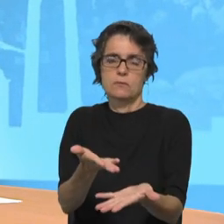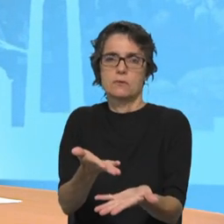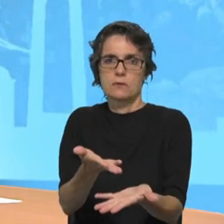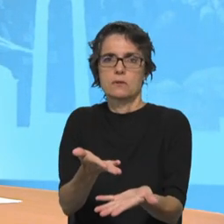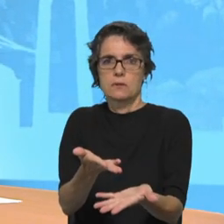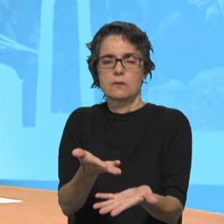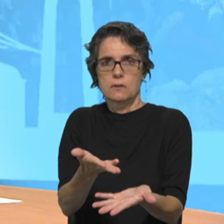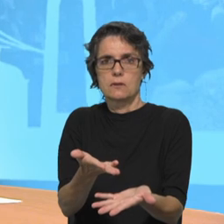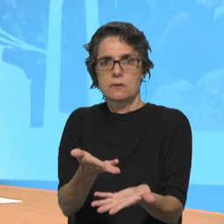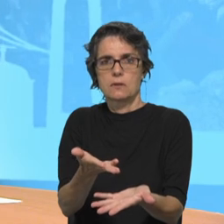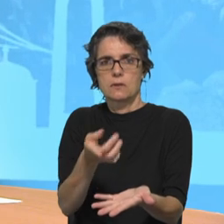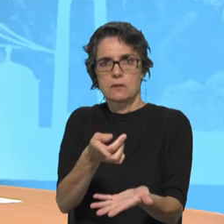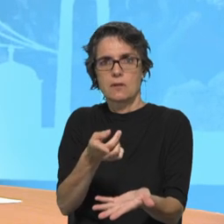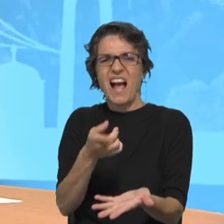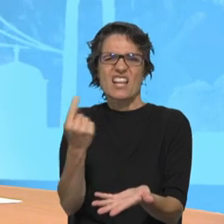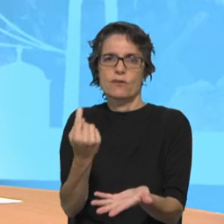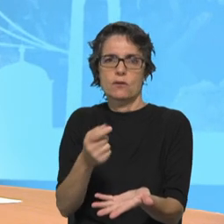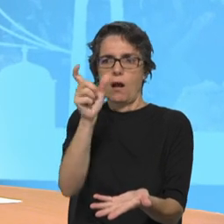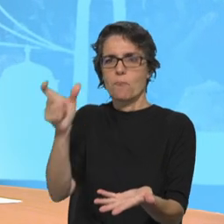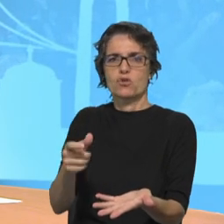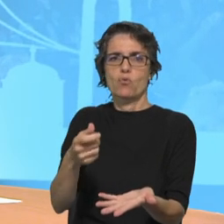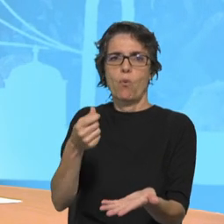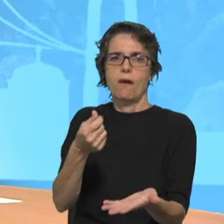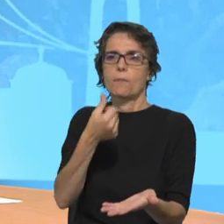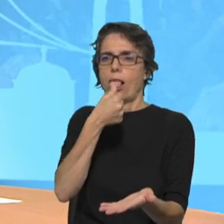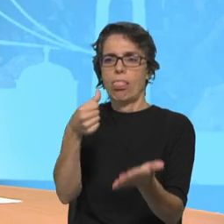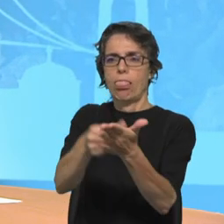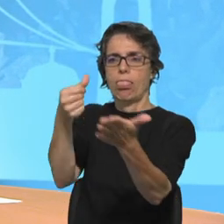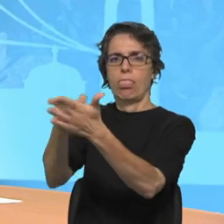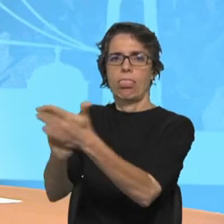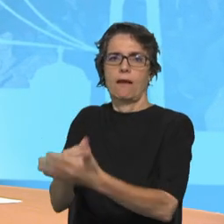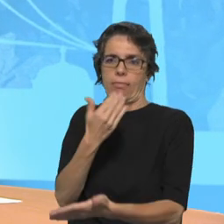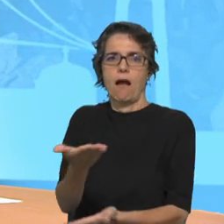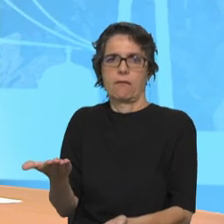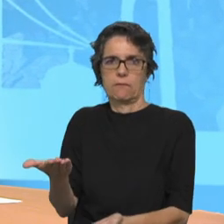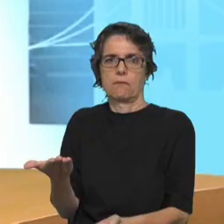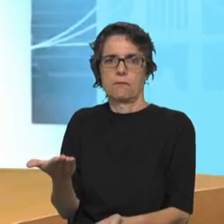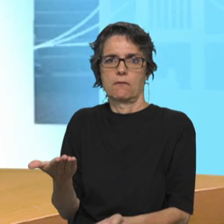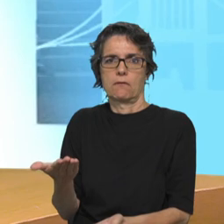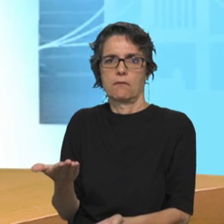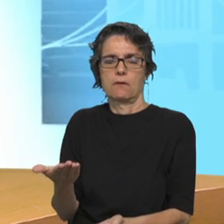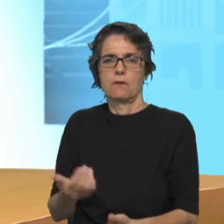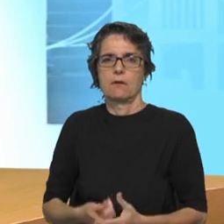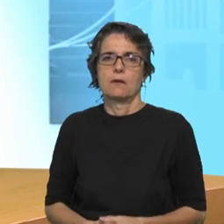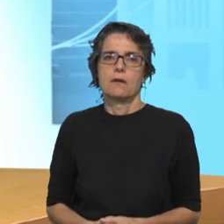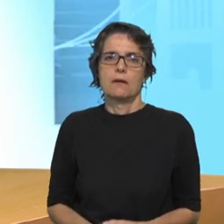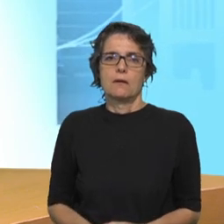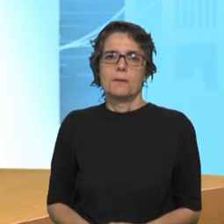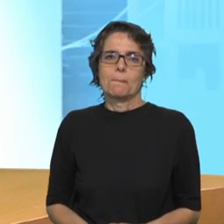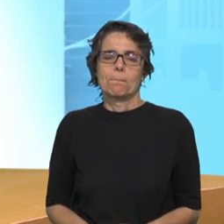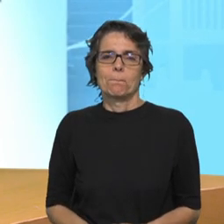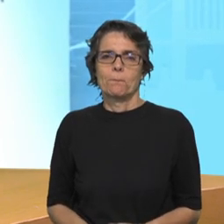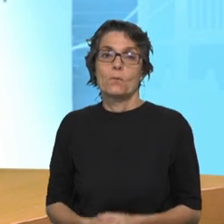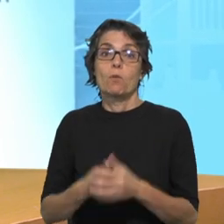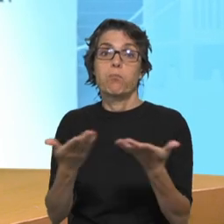que também serve para catalogar, não é? Este processo reflexivo. Sim, o relativismo que